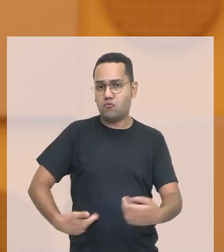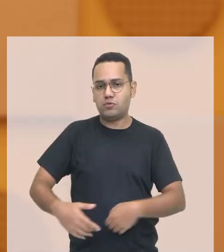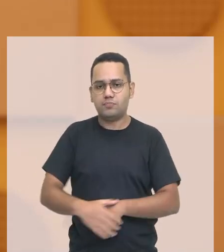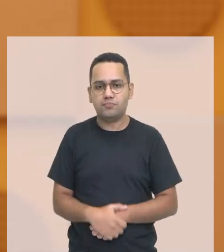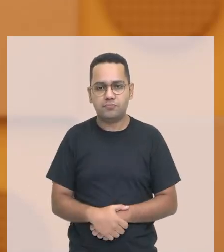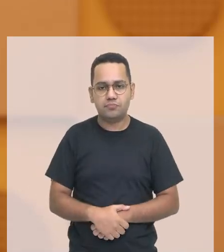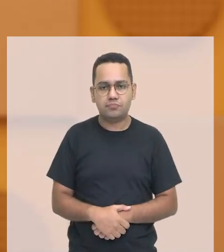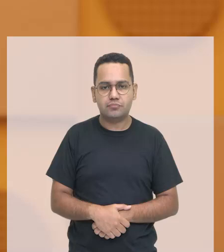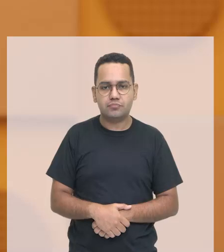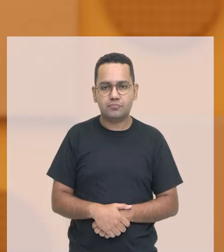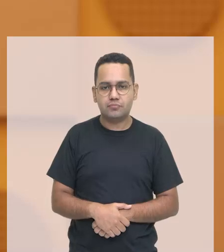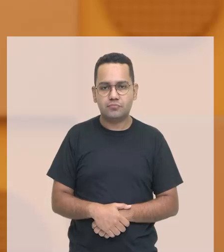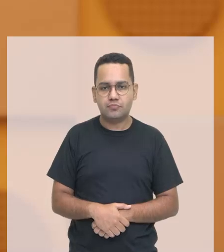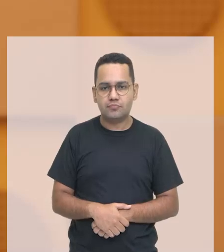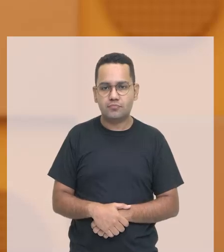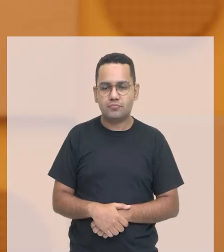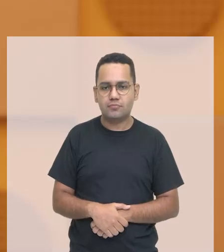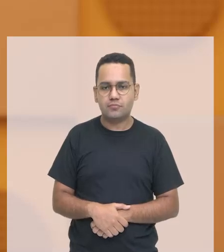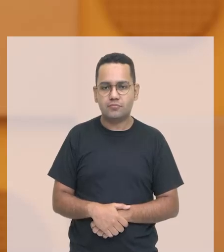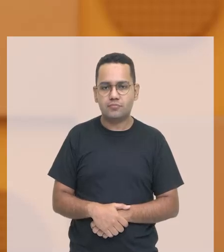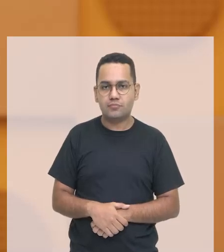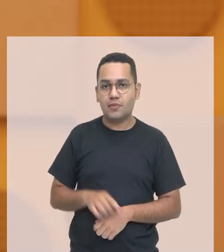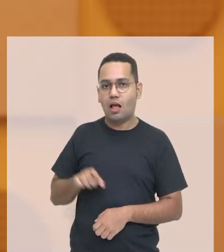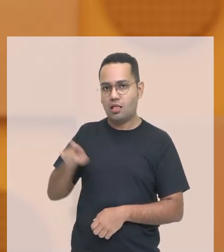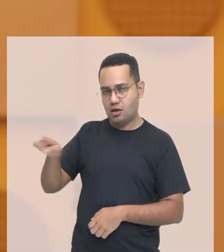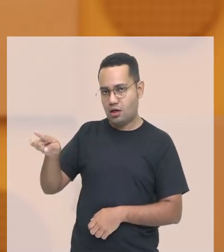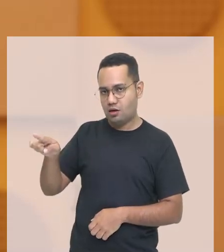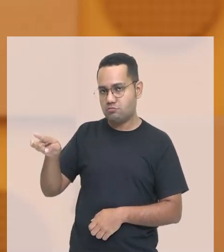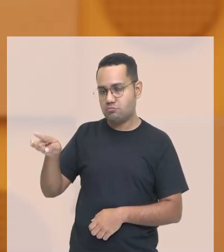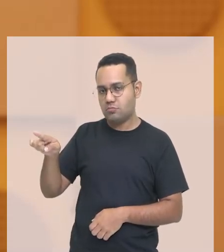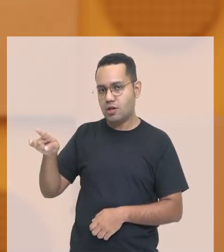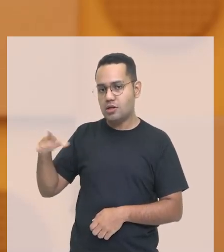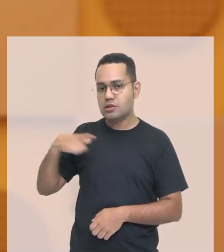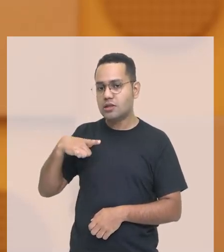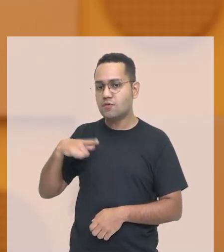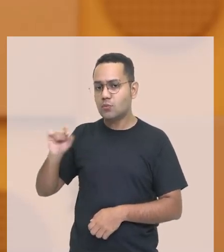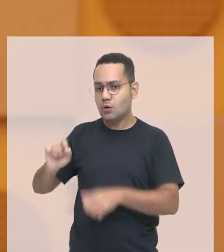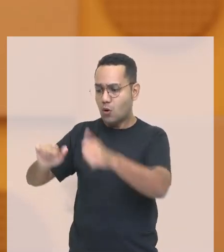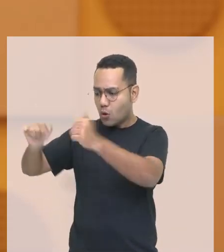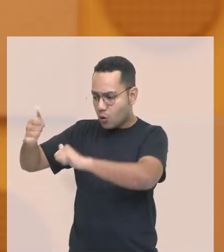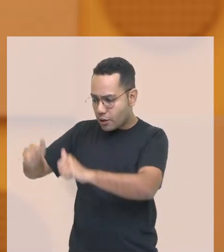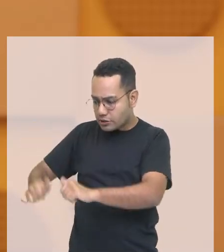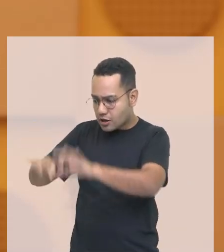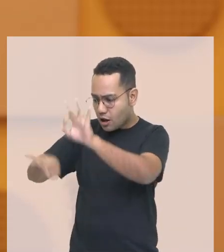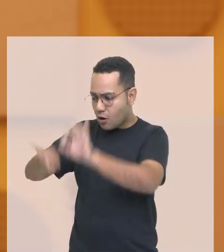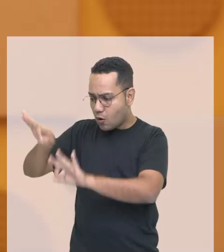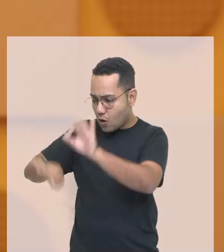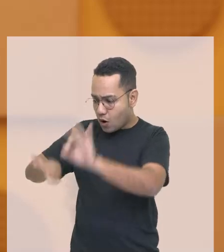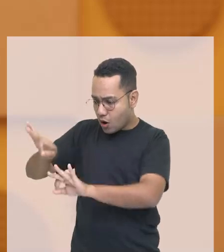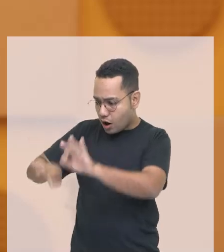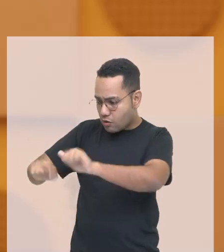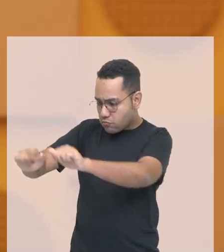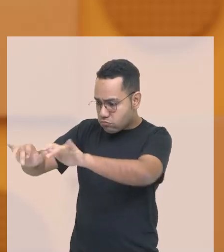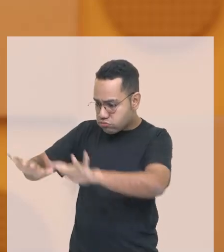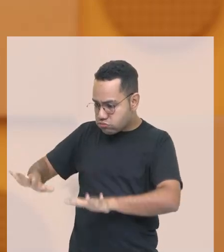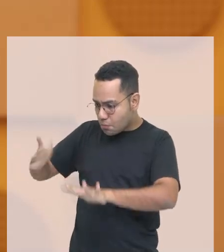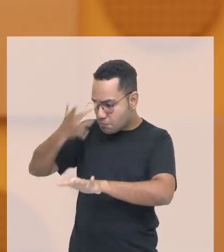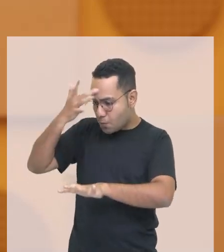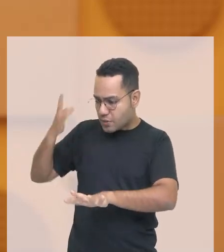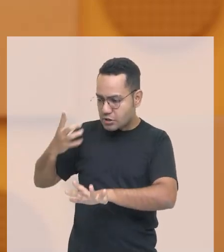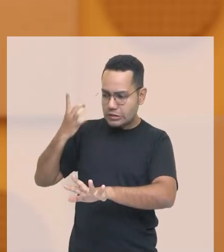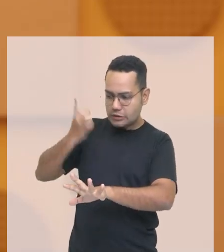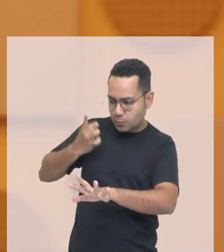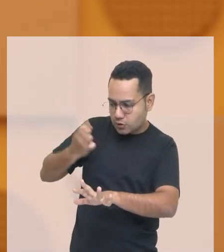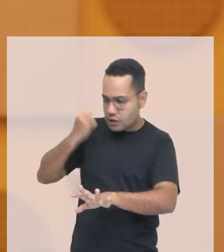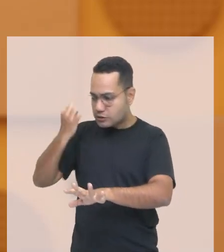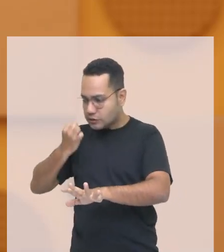no caso da Constituição de 88 a gente costuma dizer que ela foi promulgada ou seja ela foi elaborada por um